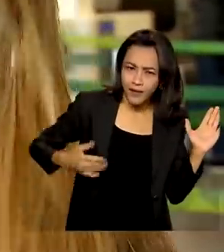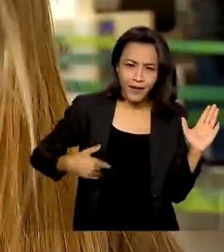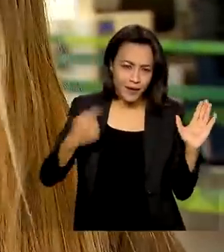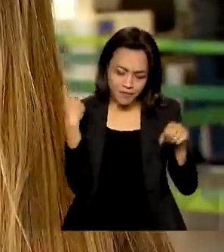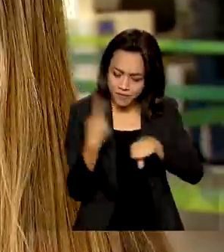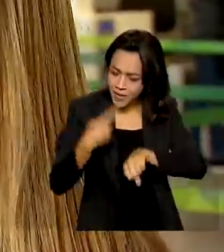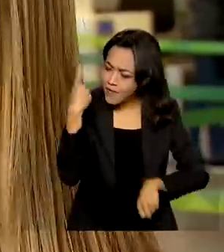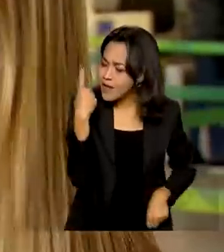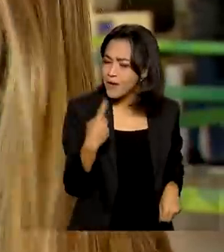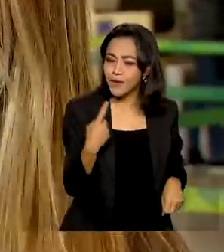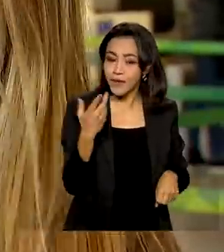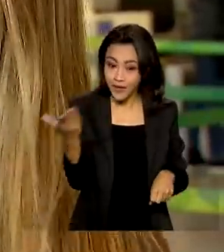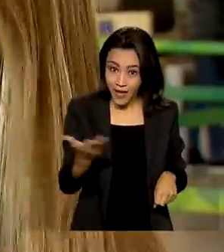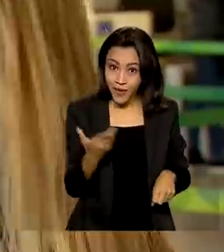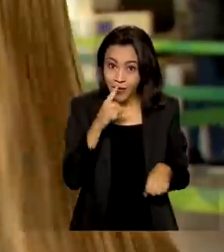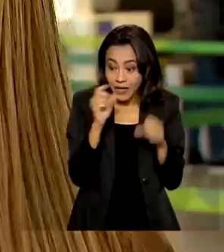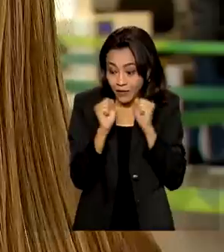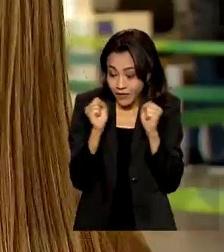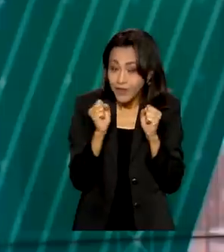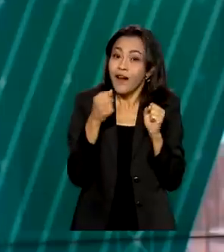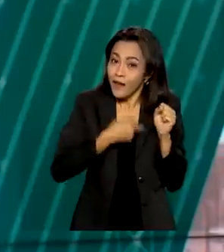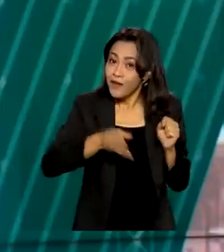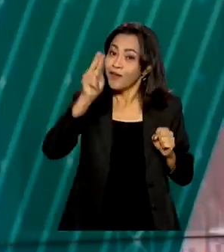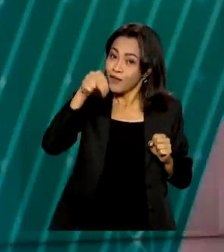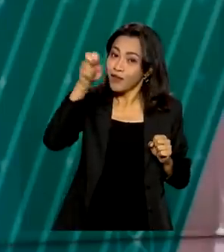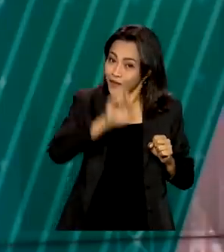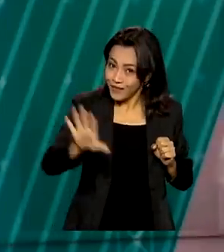o primeiro lugar. E agora que está frio, o Nordeste.